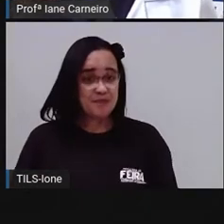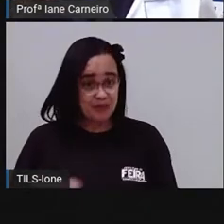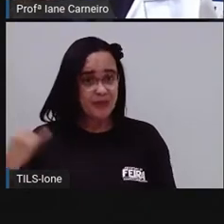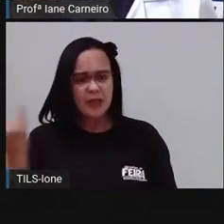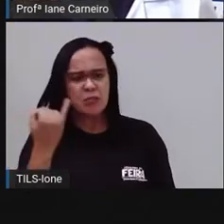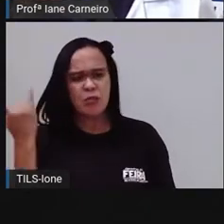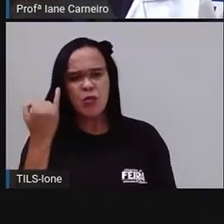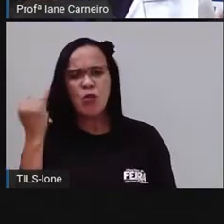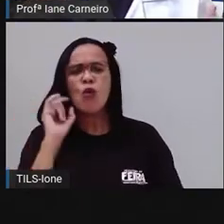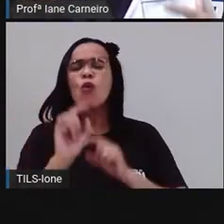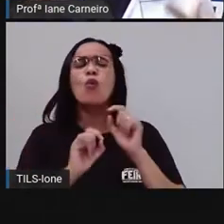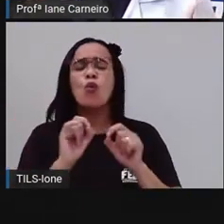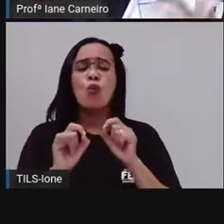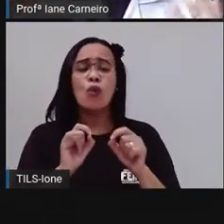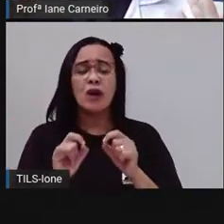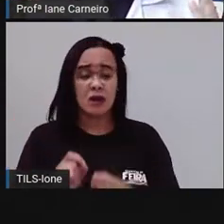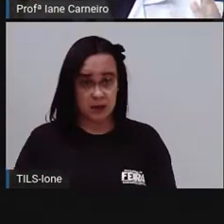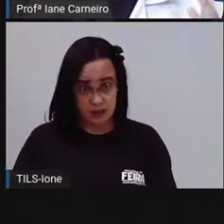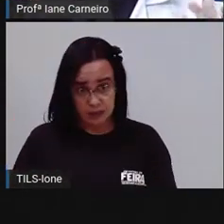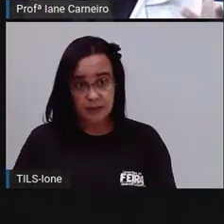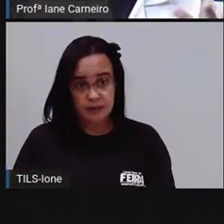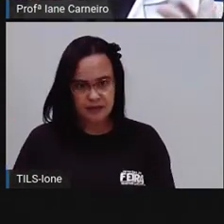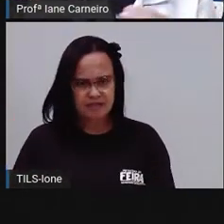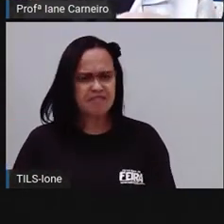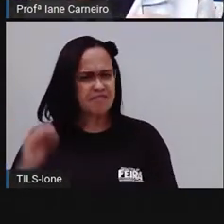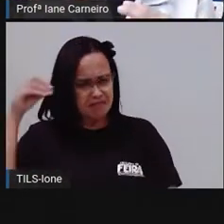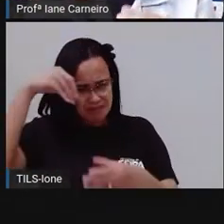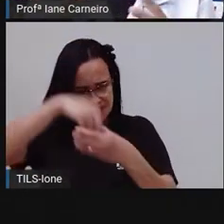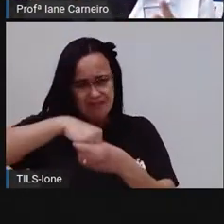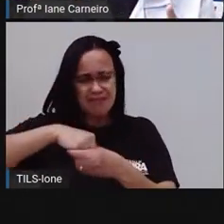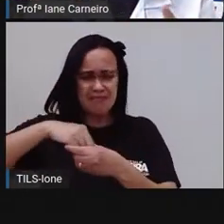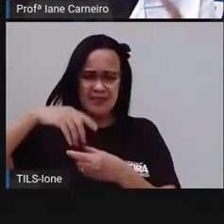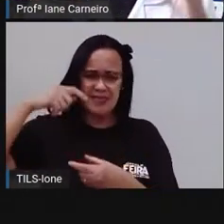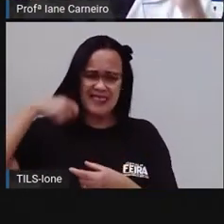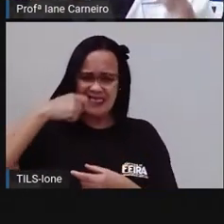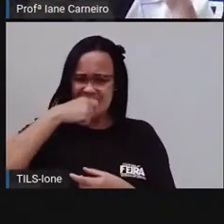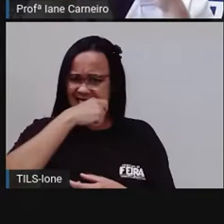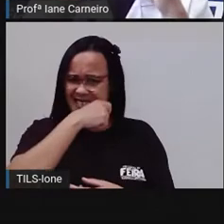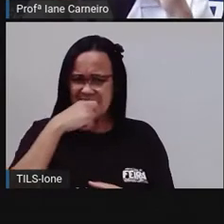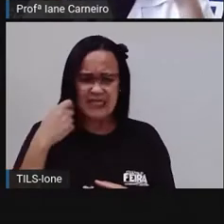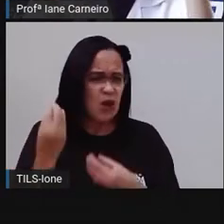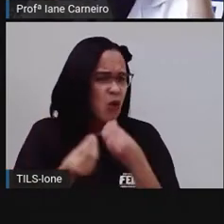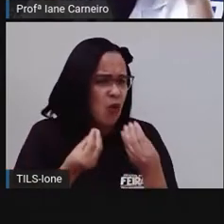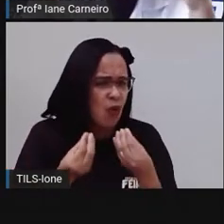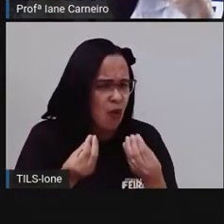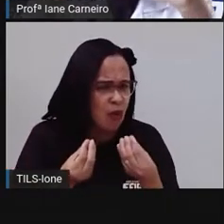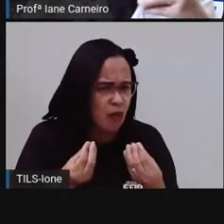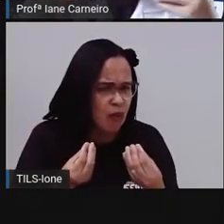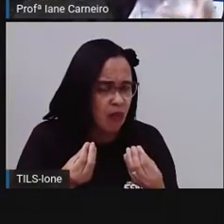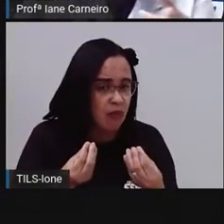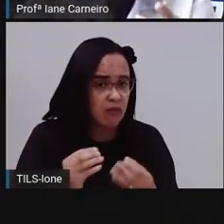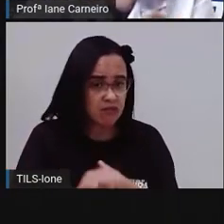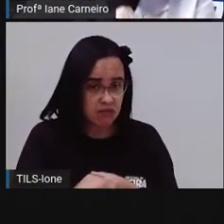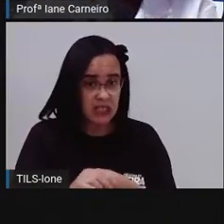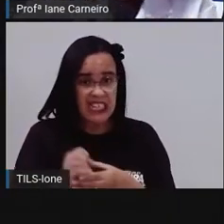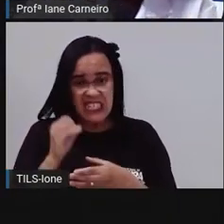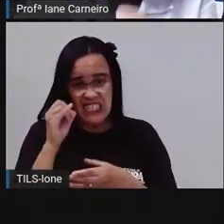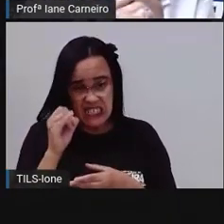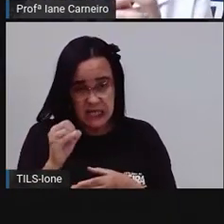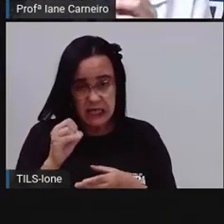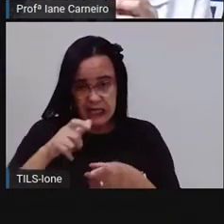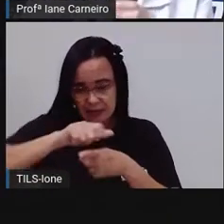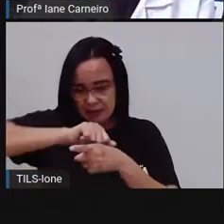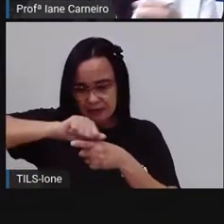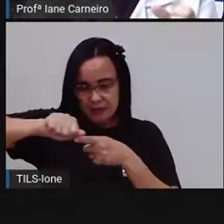a higiene dessa escova. Então, tirar todo o resíduo, todo o restinho de creme dental que sobra